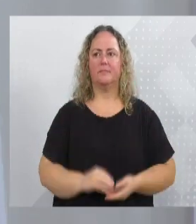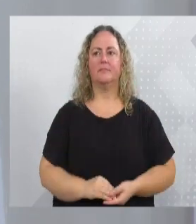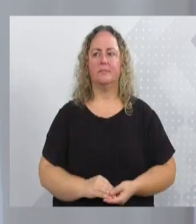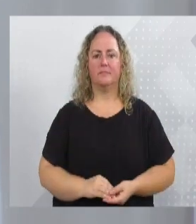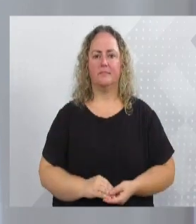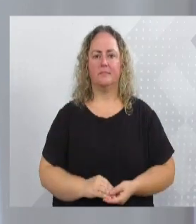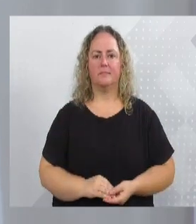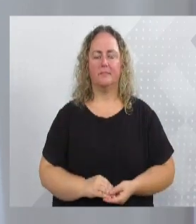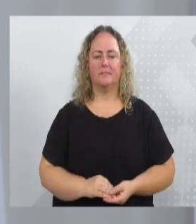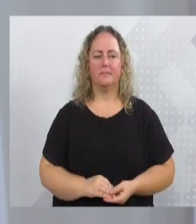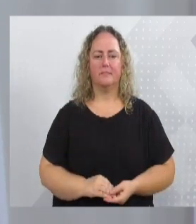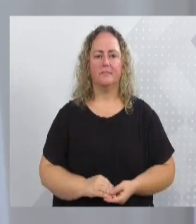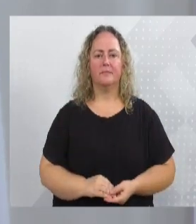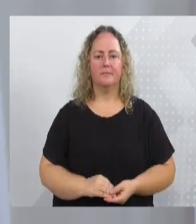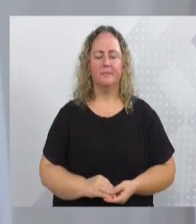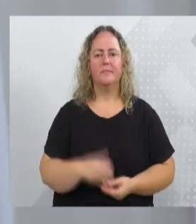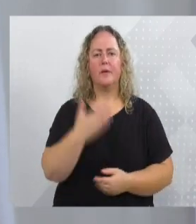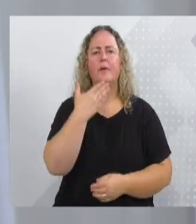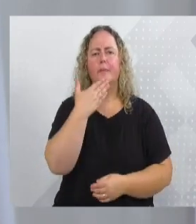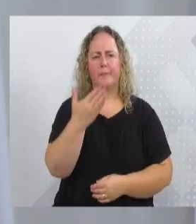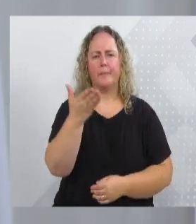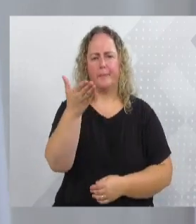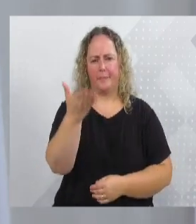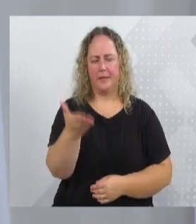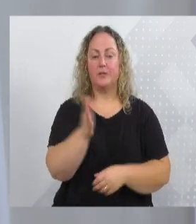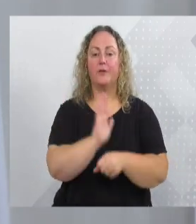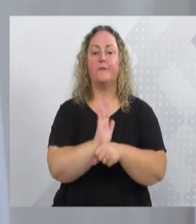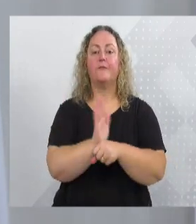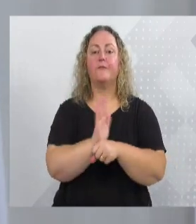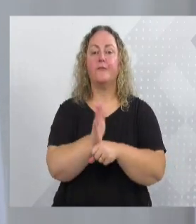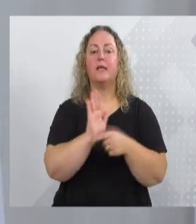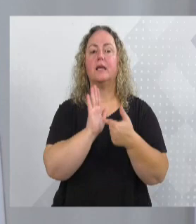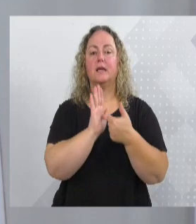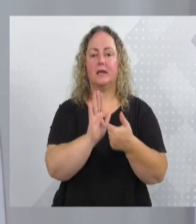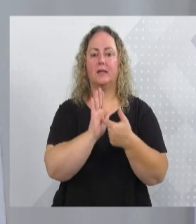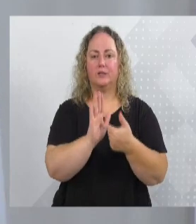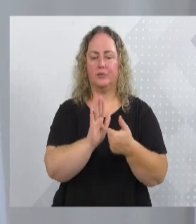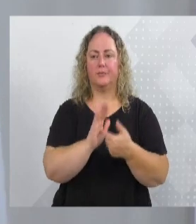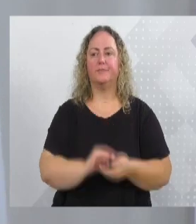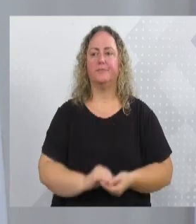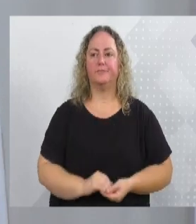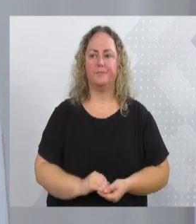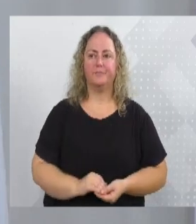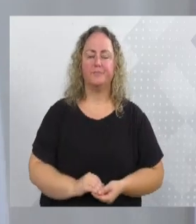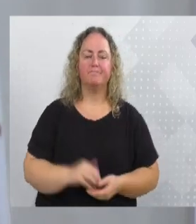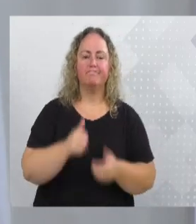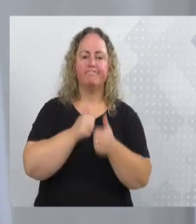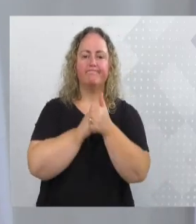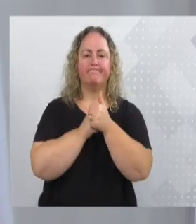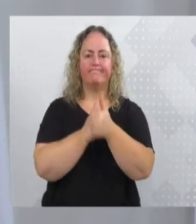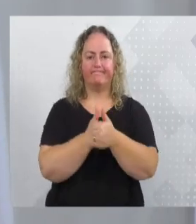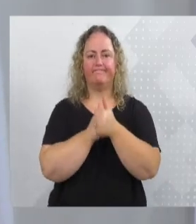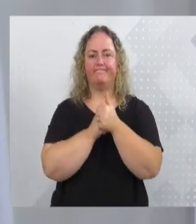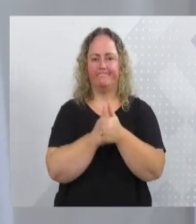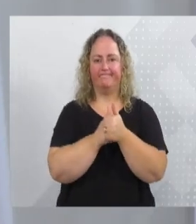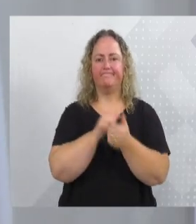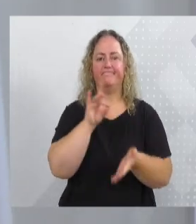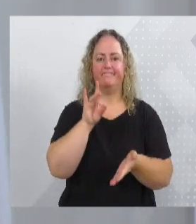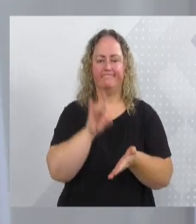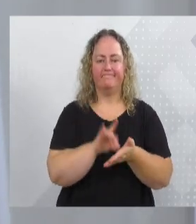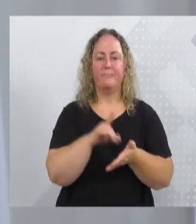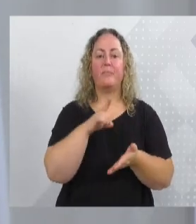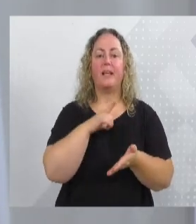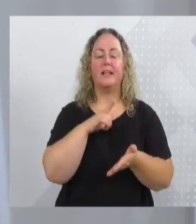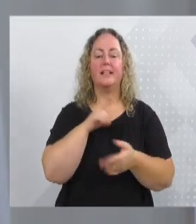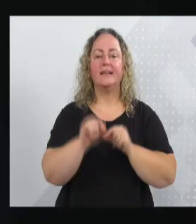Eu peço à TV Legislativa que solte o vídeo. A gente tem acompanhado aí a instalação